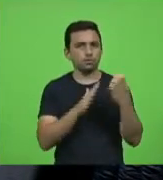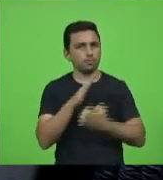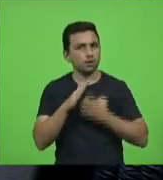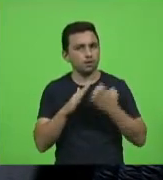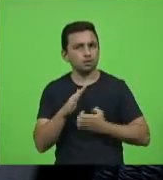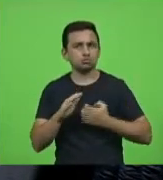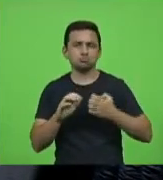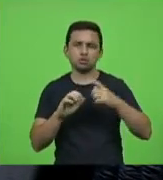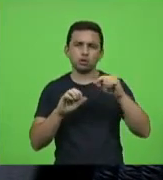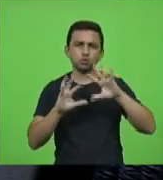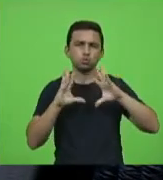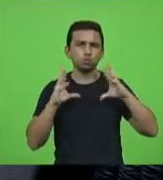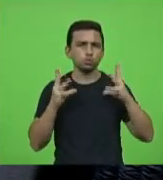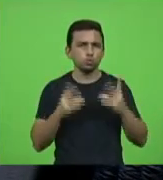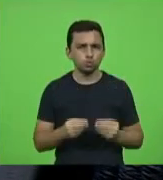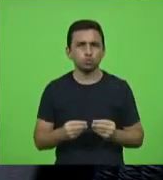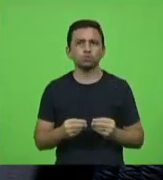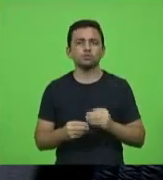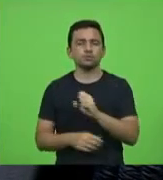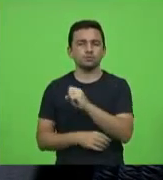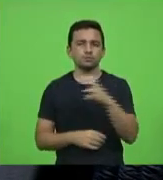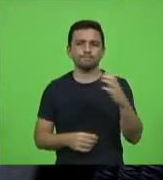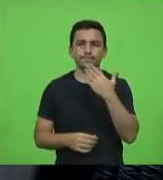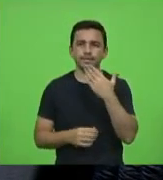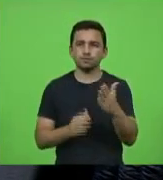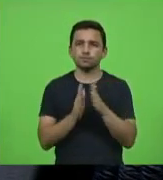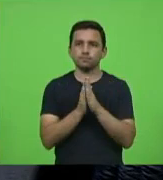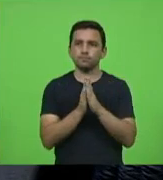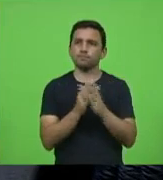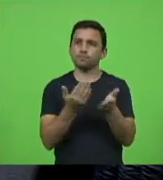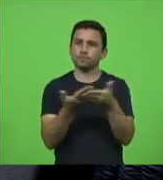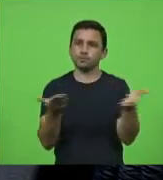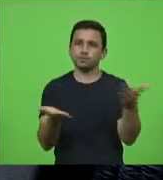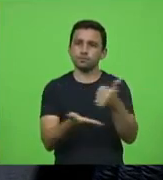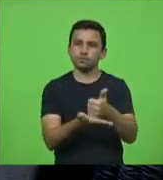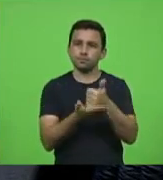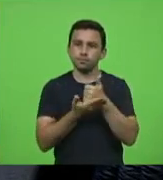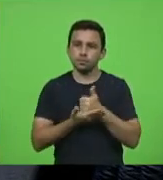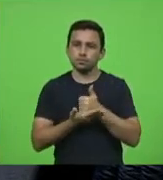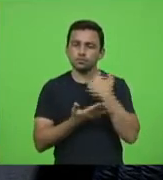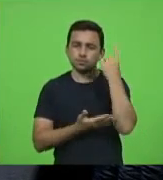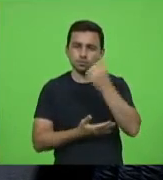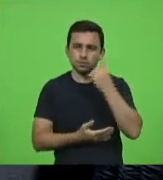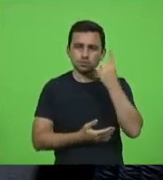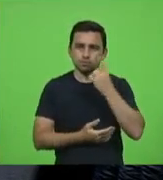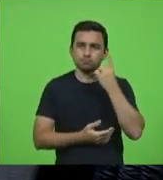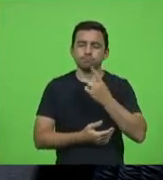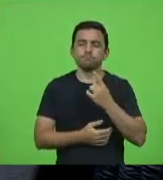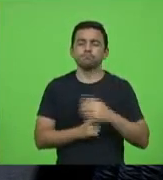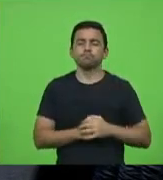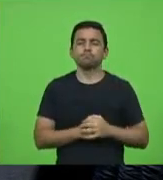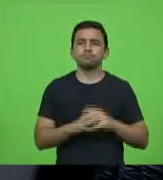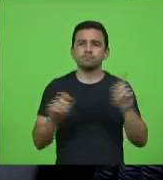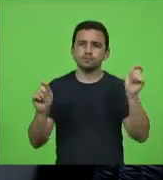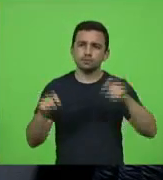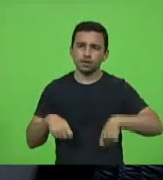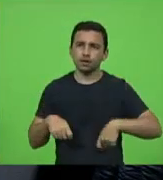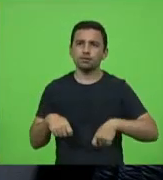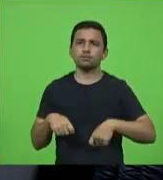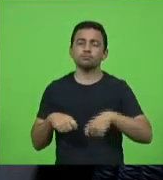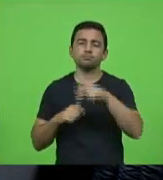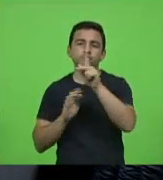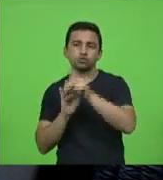empresários catarinenses portanto peço aqui também o apoio de todos os senhores deputados e senhoras deputadas para que esse projeto possa